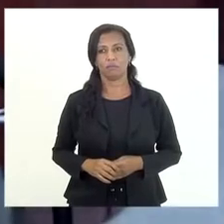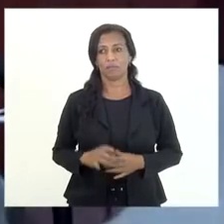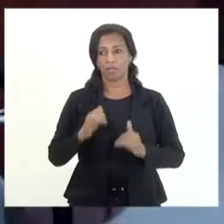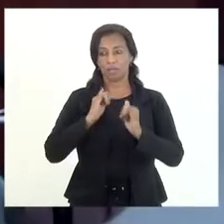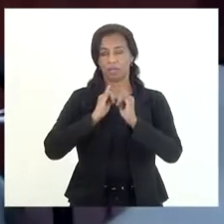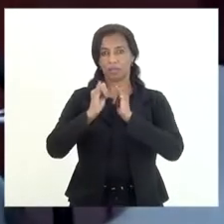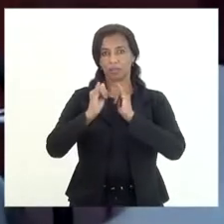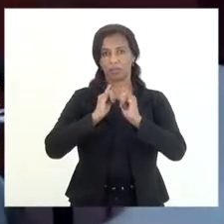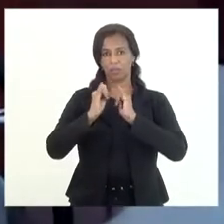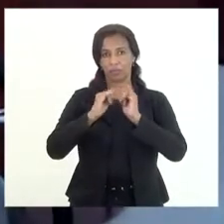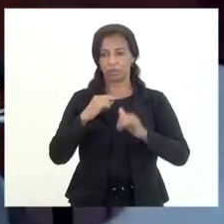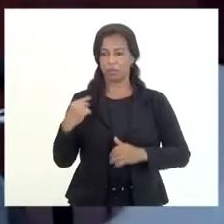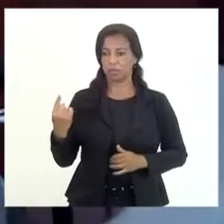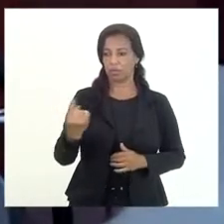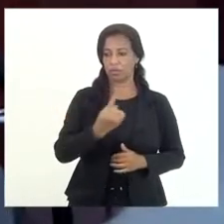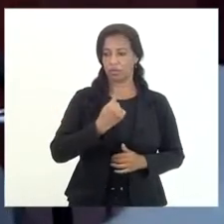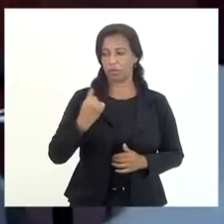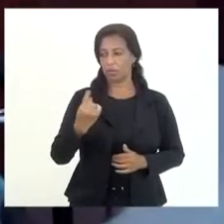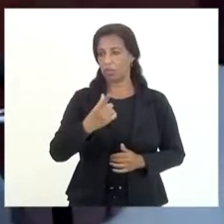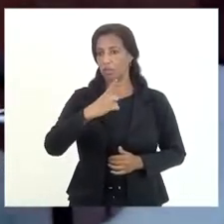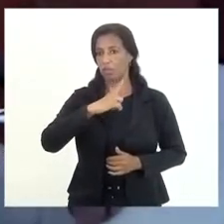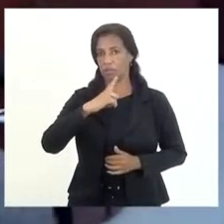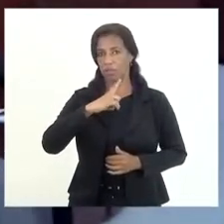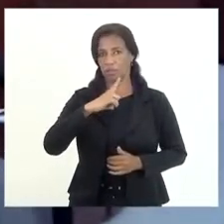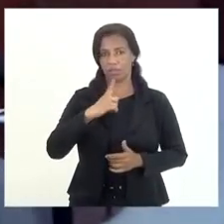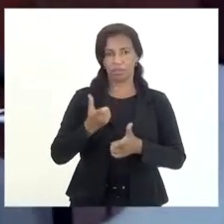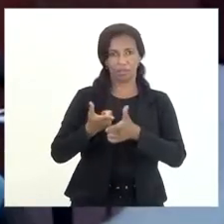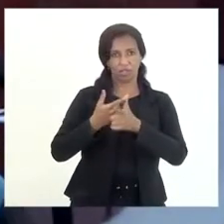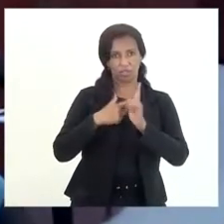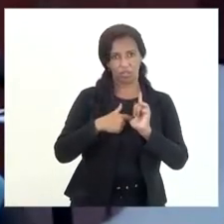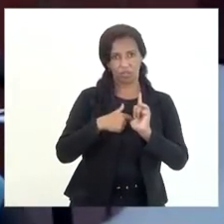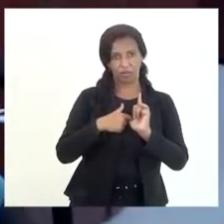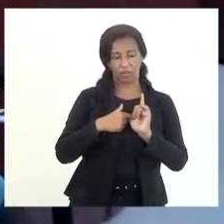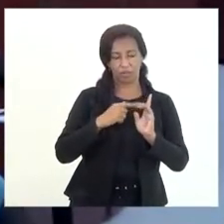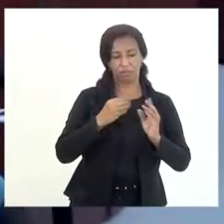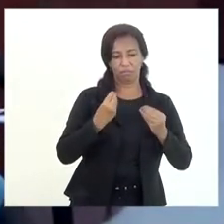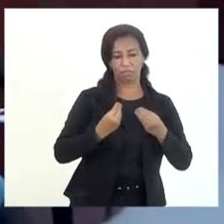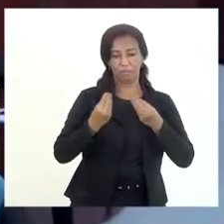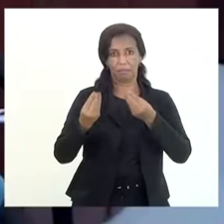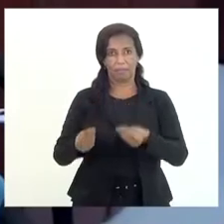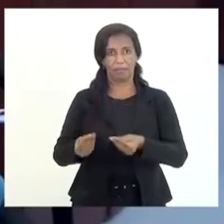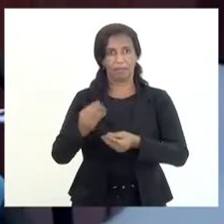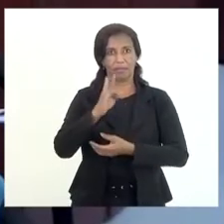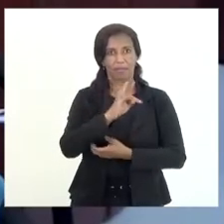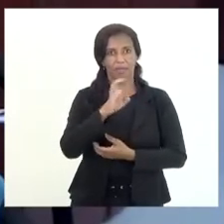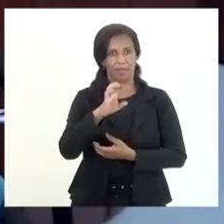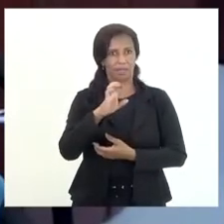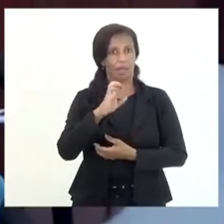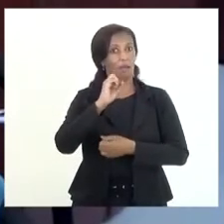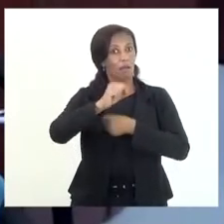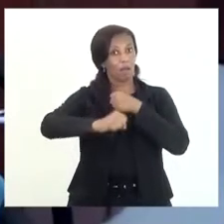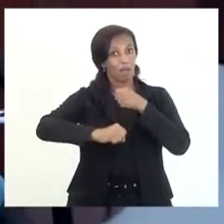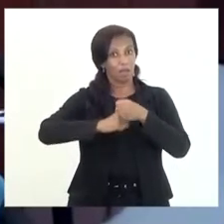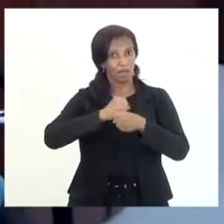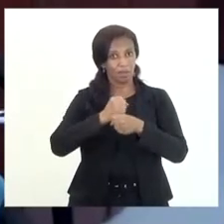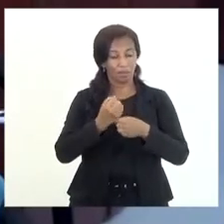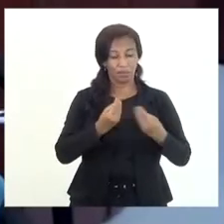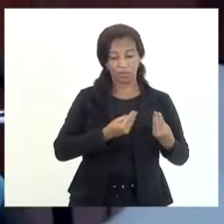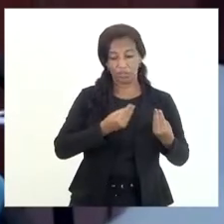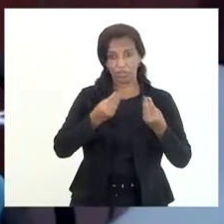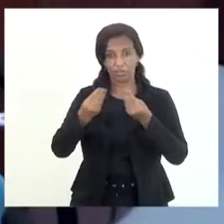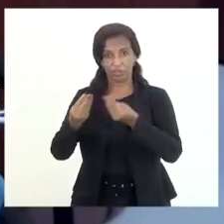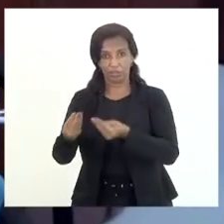informações que a gente envia da dívida ativa para o TCE anualmente a gente